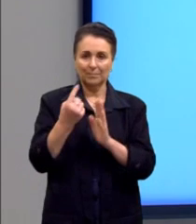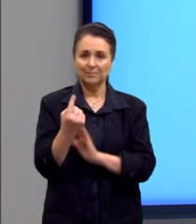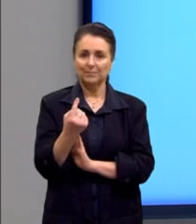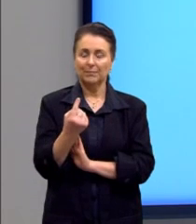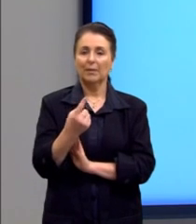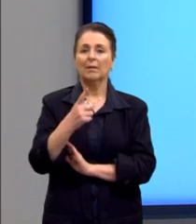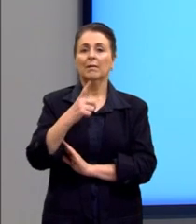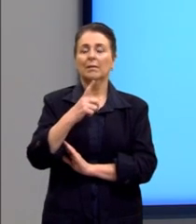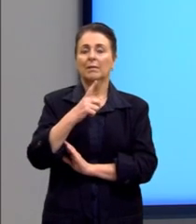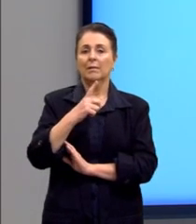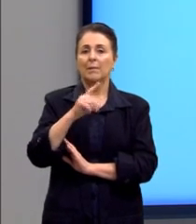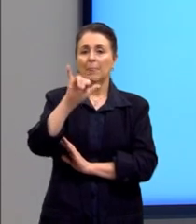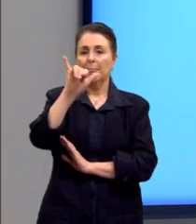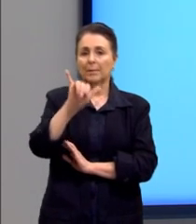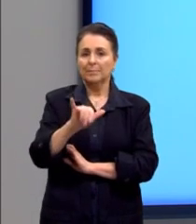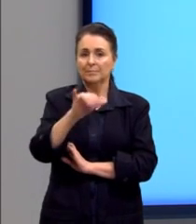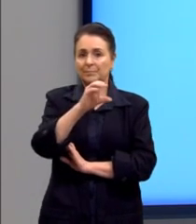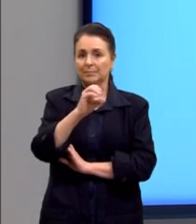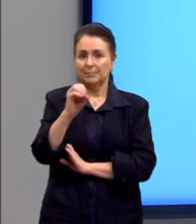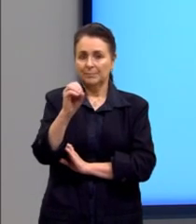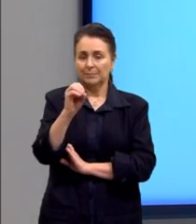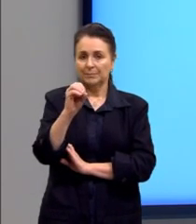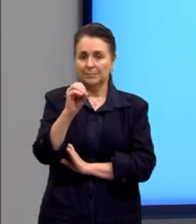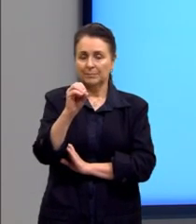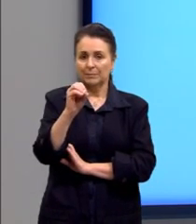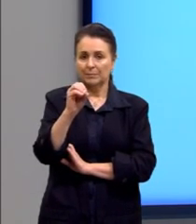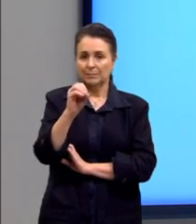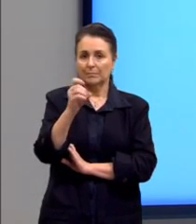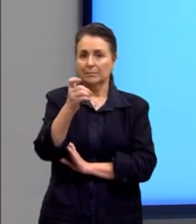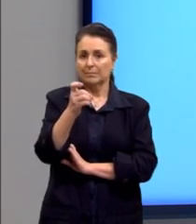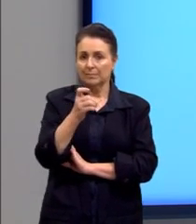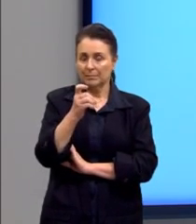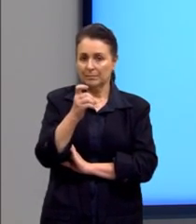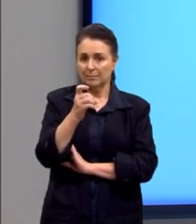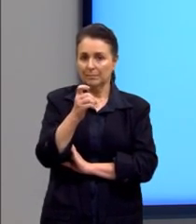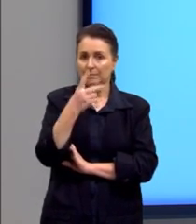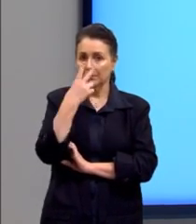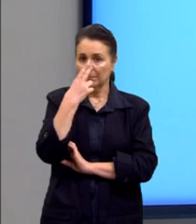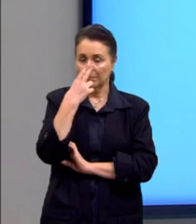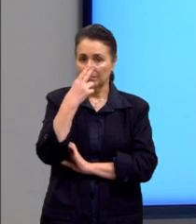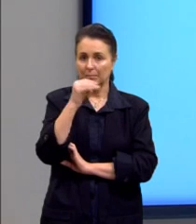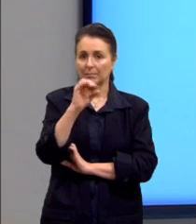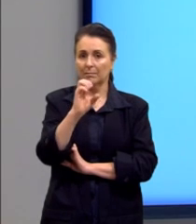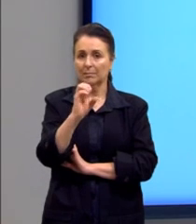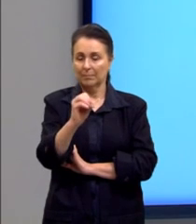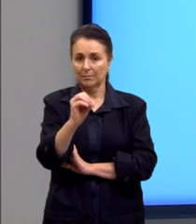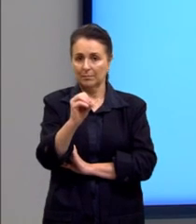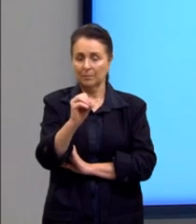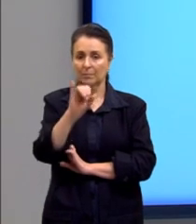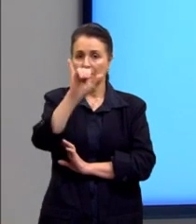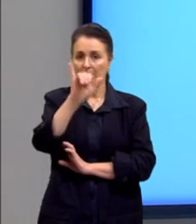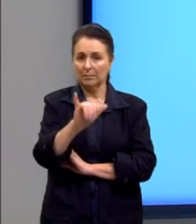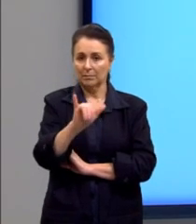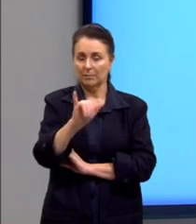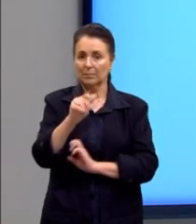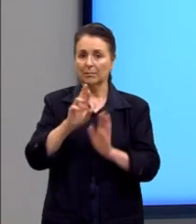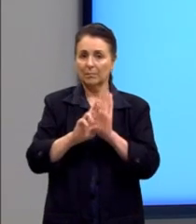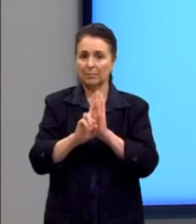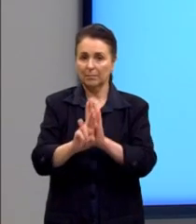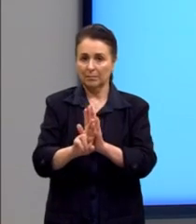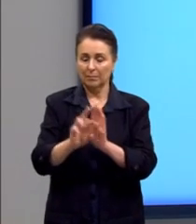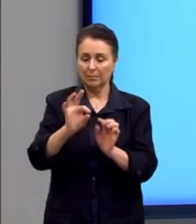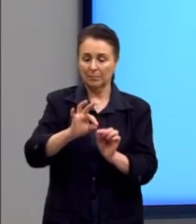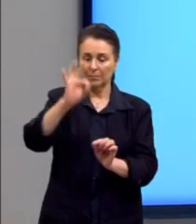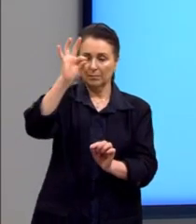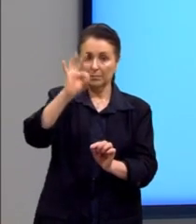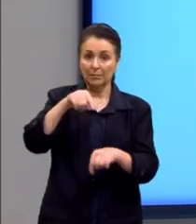Nós temos que Y de 0, quando X vale 0, o Y representa a altura da mudinha quando